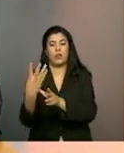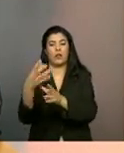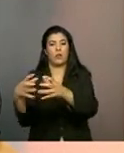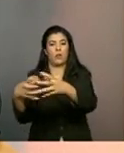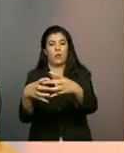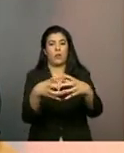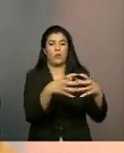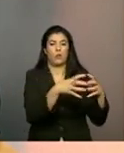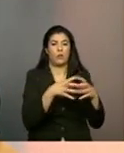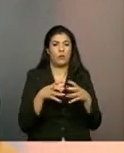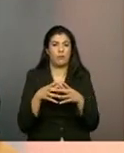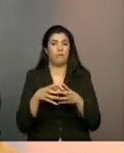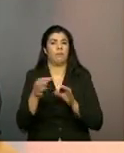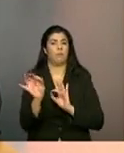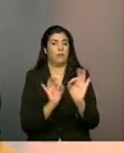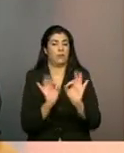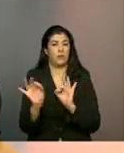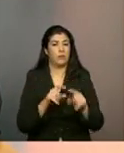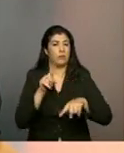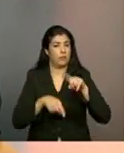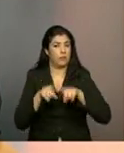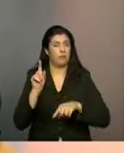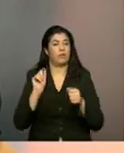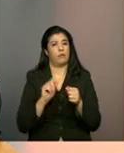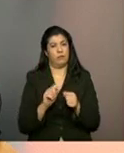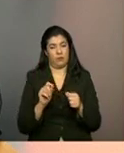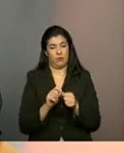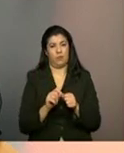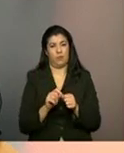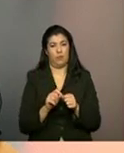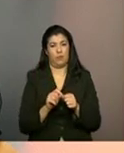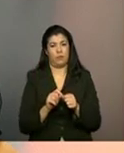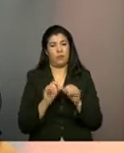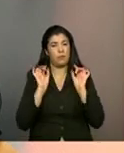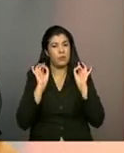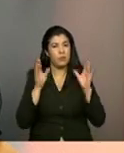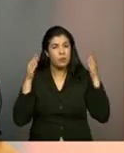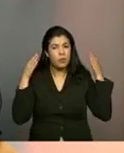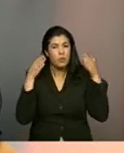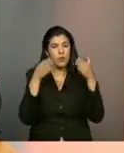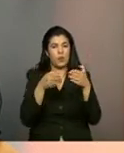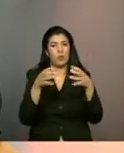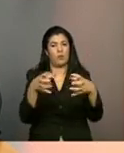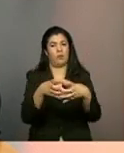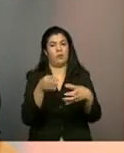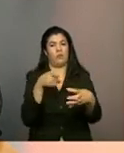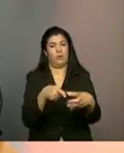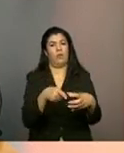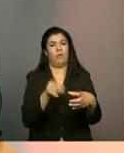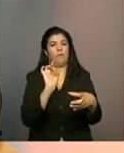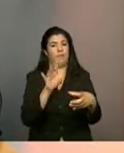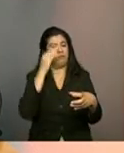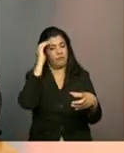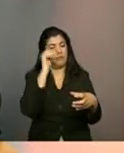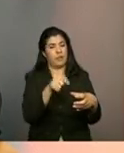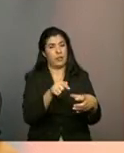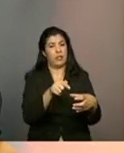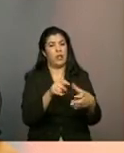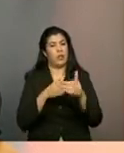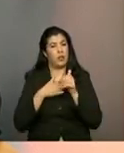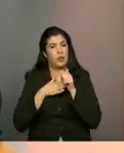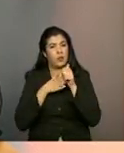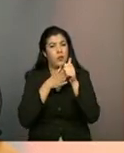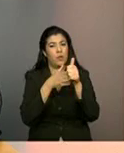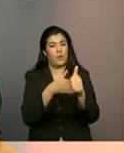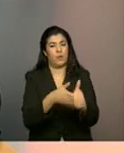montar os grupos, planejar as ações que serão executadas especificamente para aquele grupo, fazer o acompanhamento